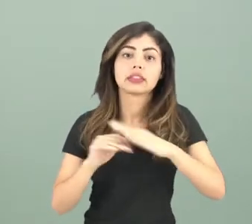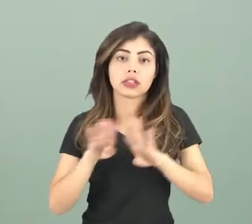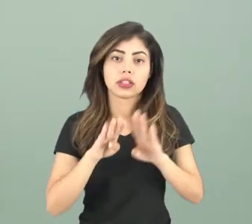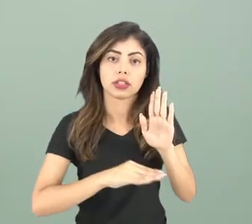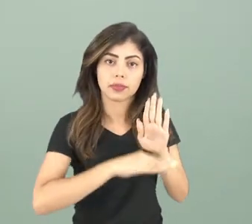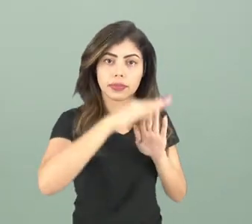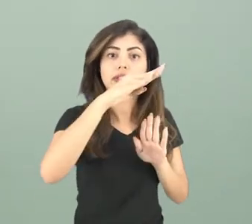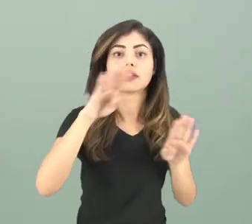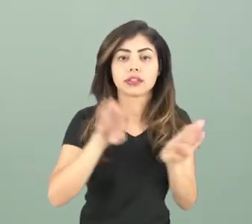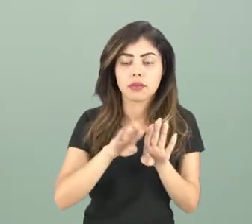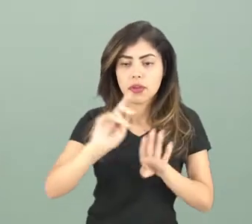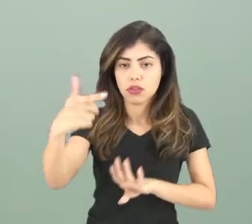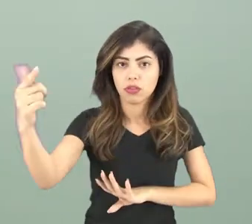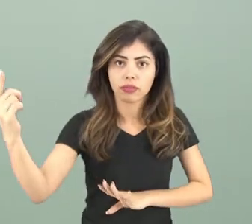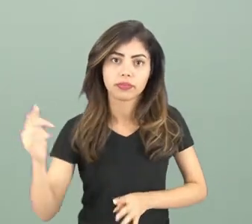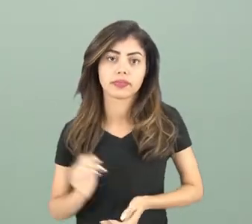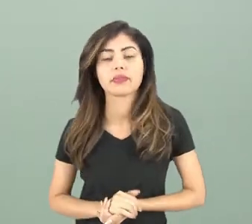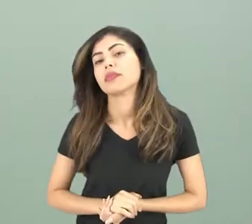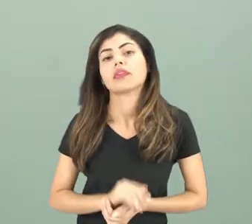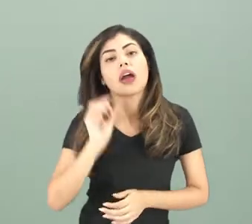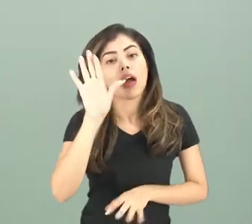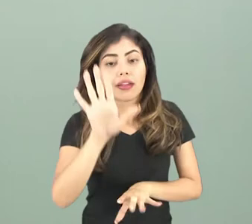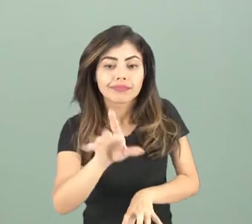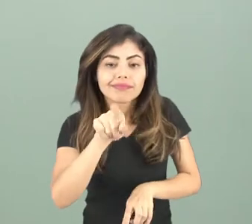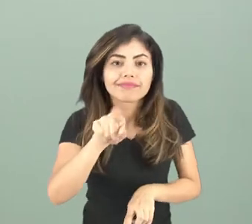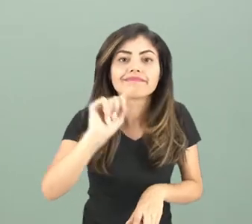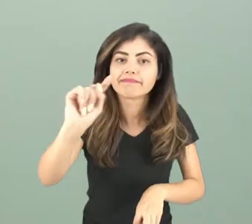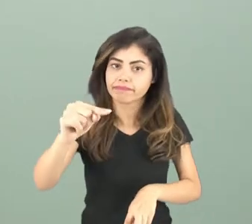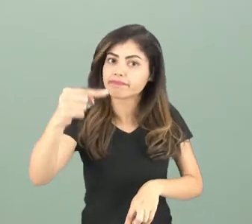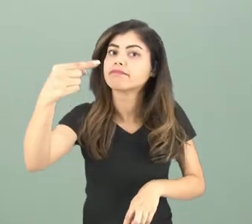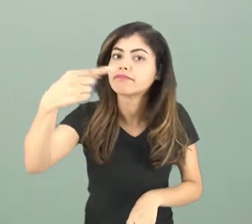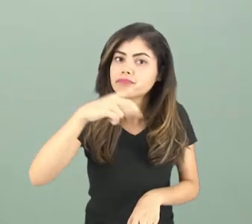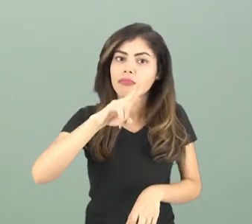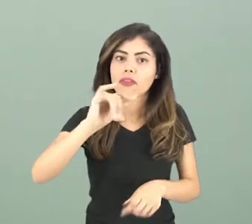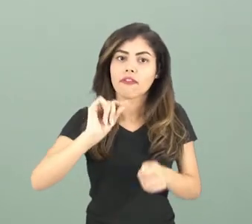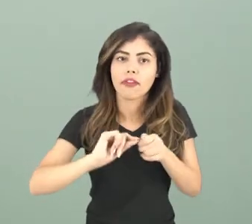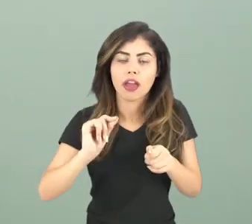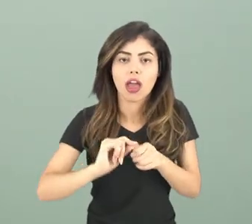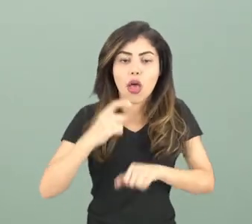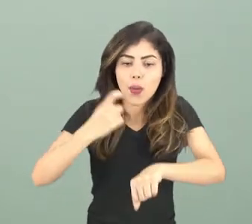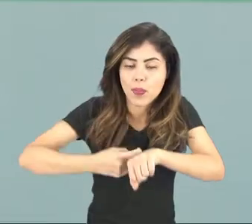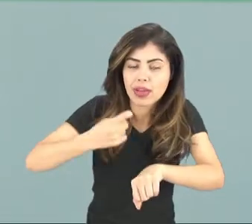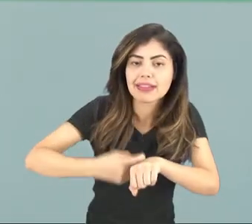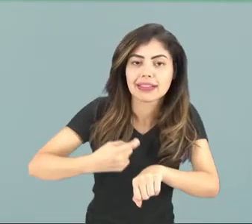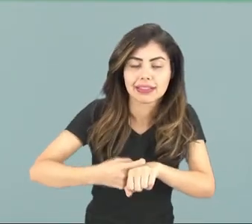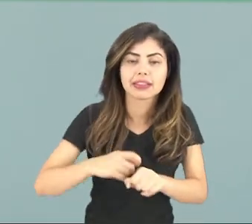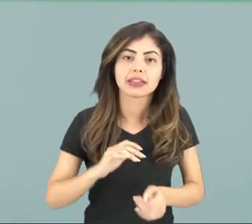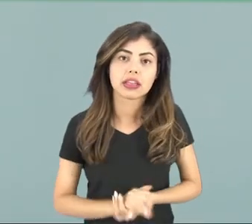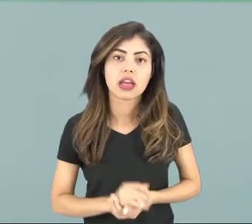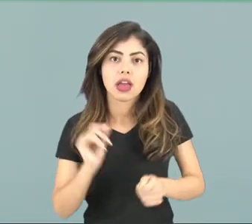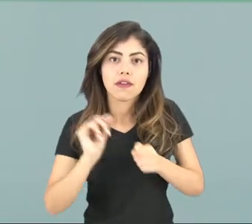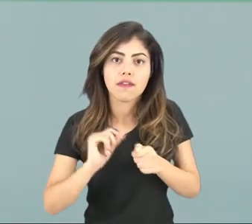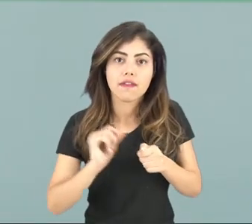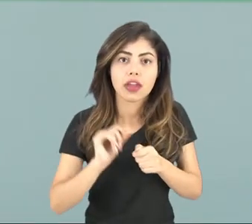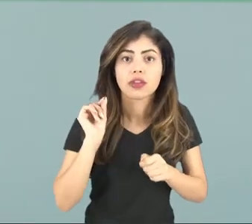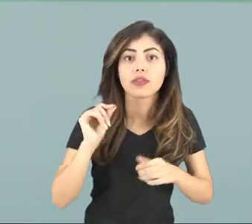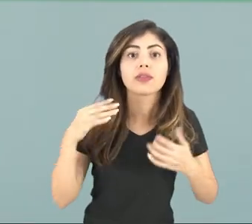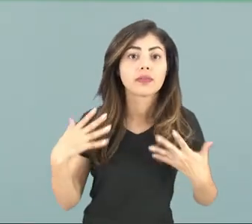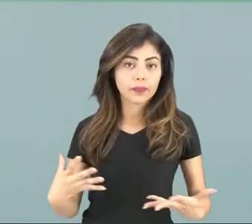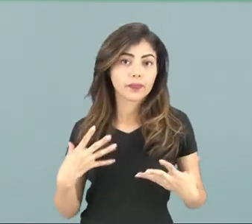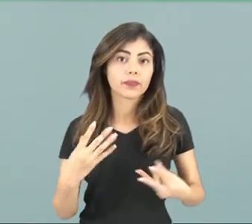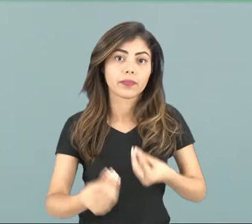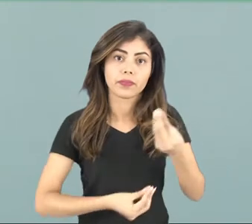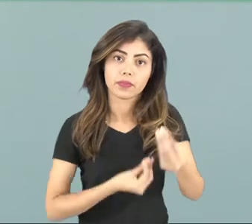adequada e entre outros. A partir daí é feito essa pedra ou esse material, ele vai ser constituído